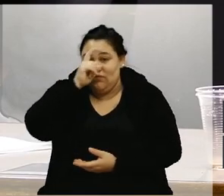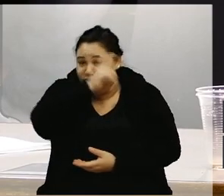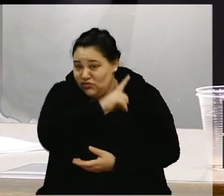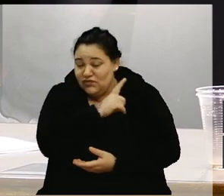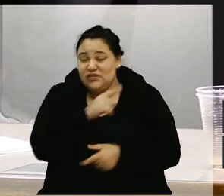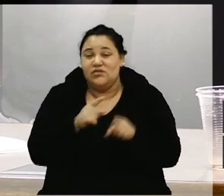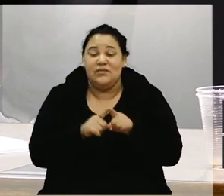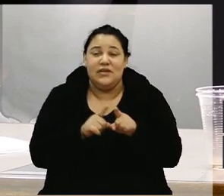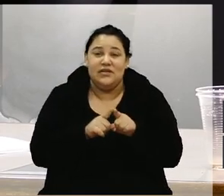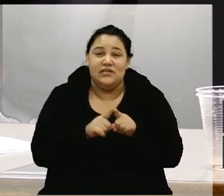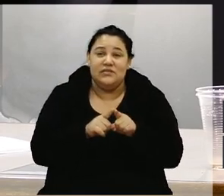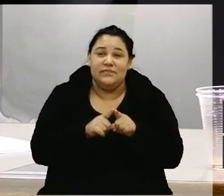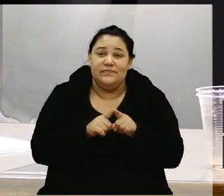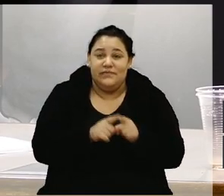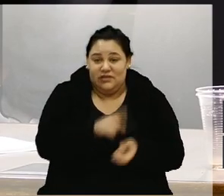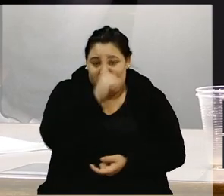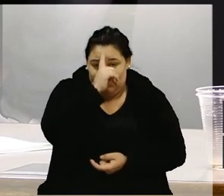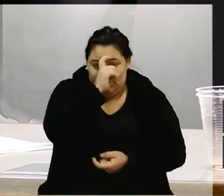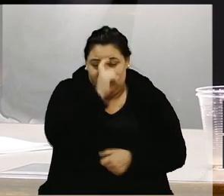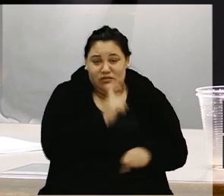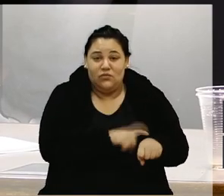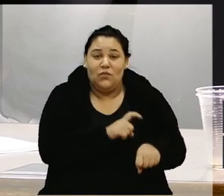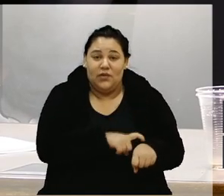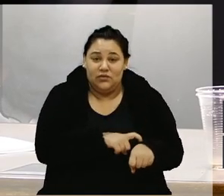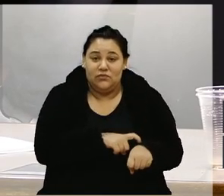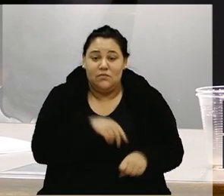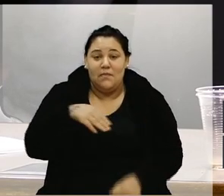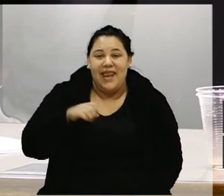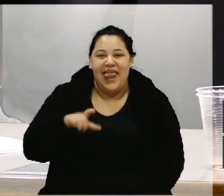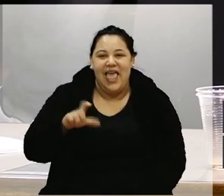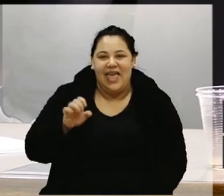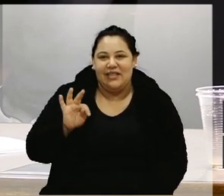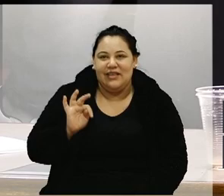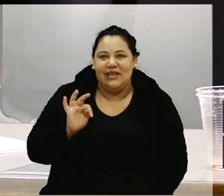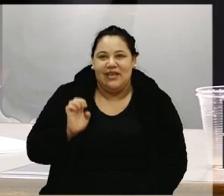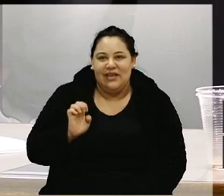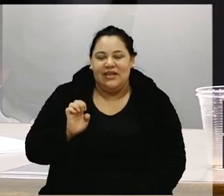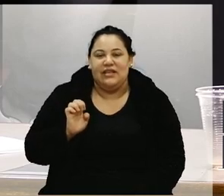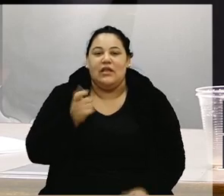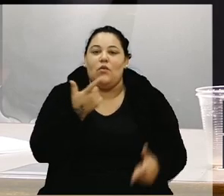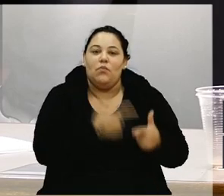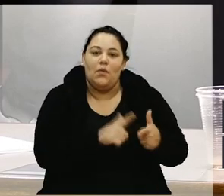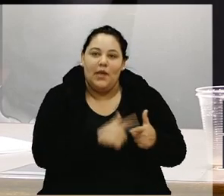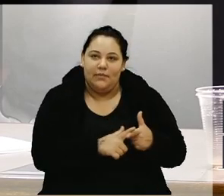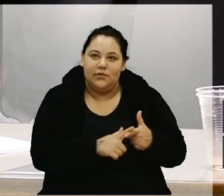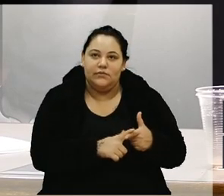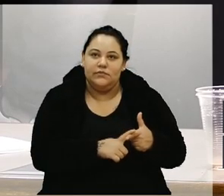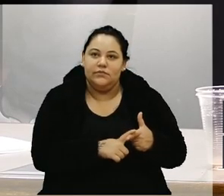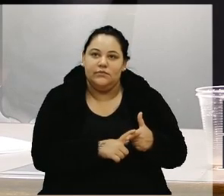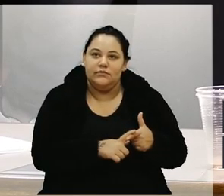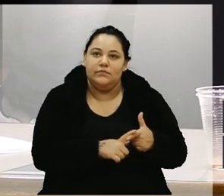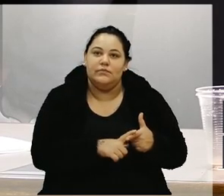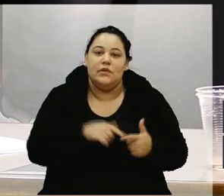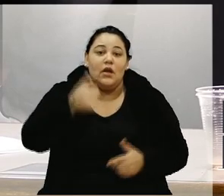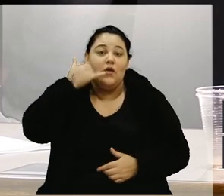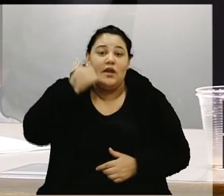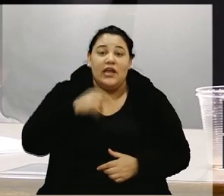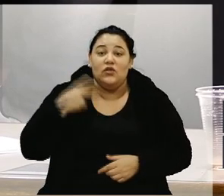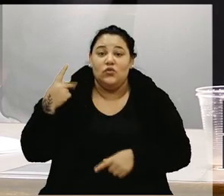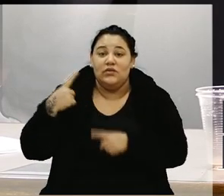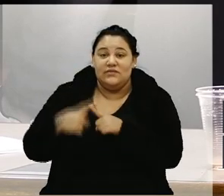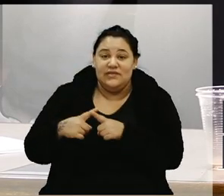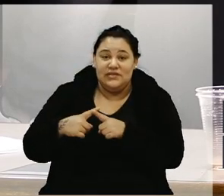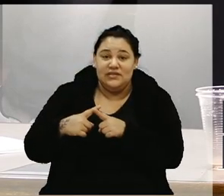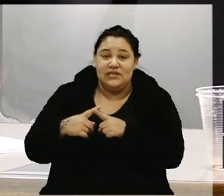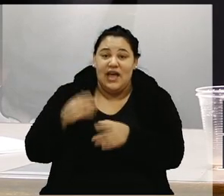né? E ele está no hospital nesse momento, o Melete, né? Ele está com um problema, está internado, liguei para ele duas vezes, ele me atendeu as duas vezes,